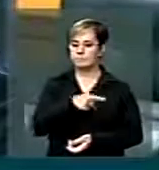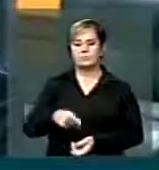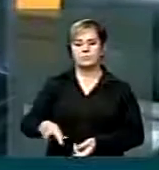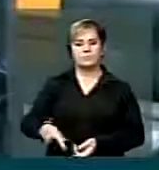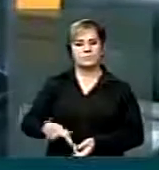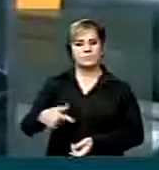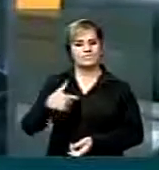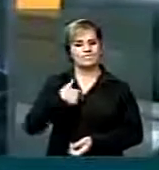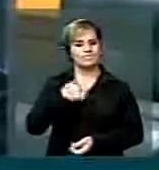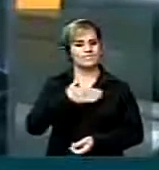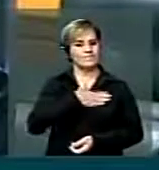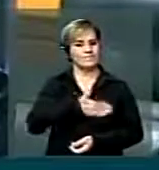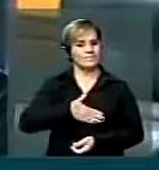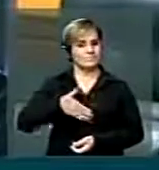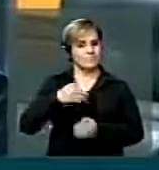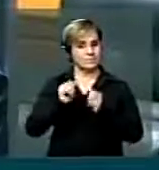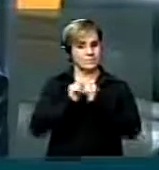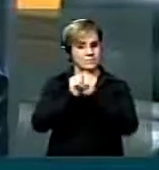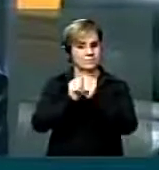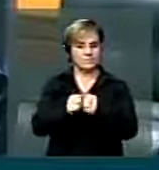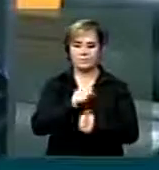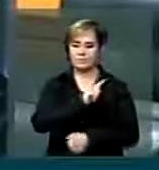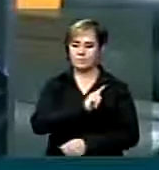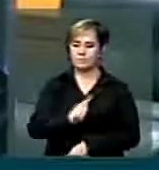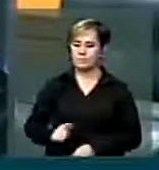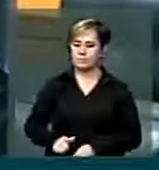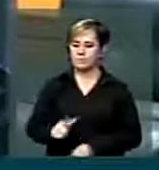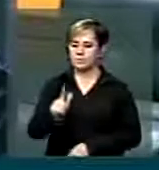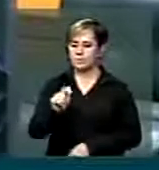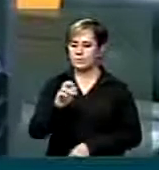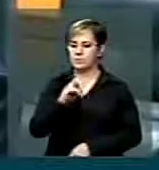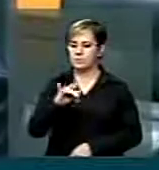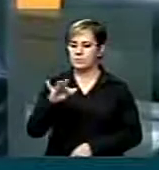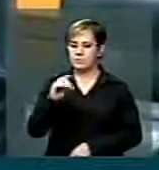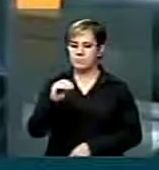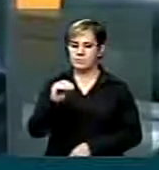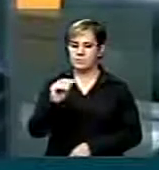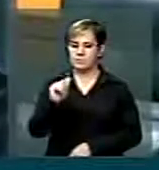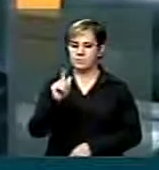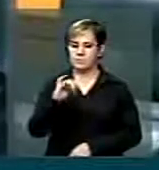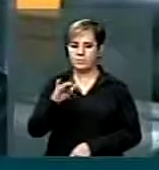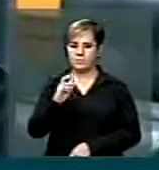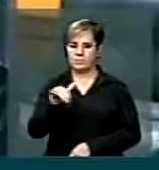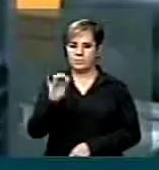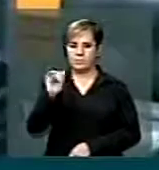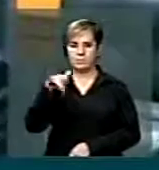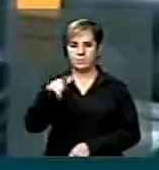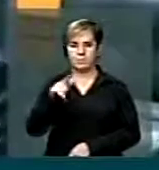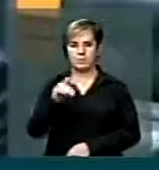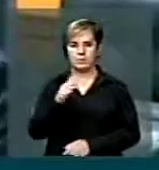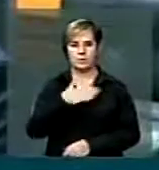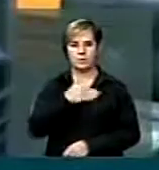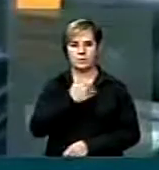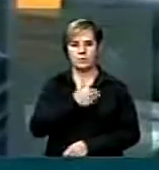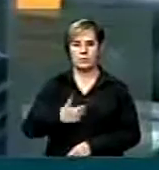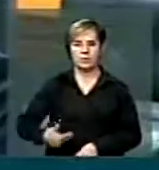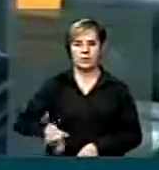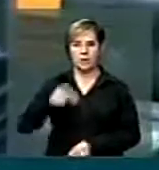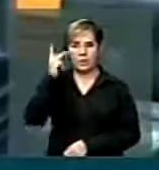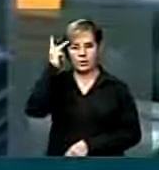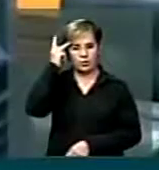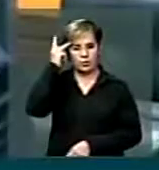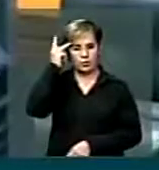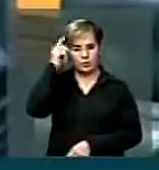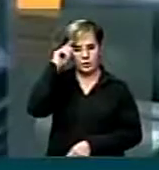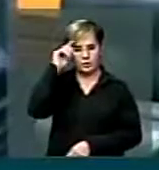acompanhar o governador Geraldo Alckmin do meu estado de São Paulo no último sábado, dia 8